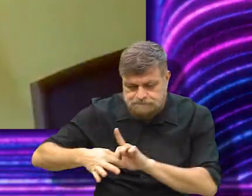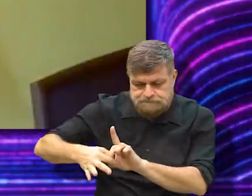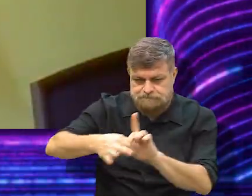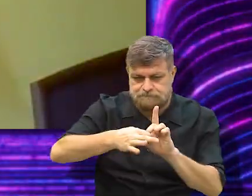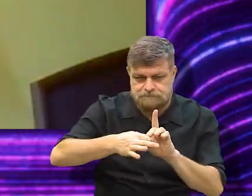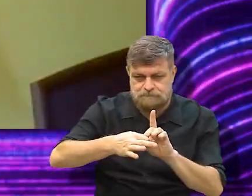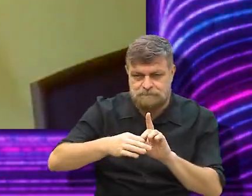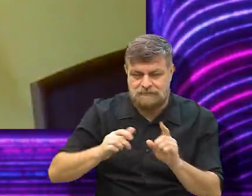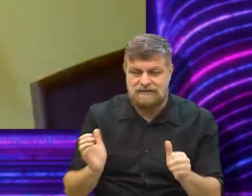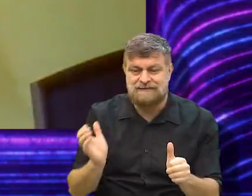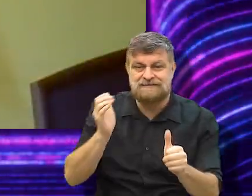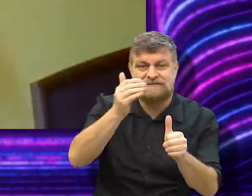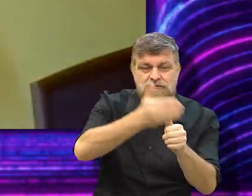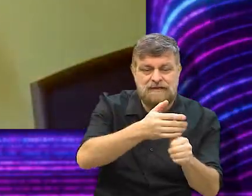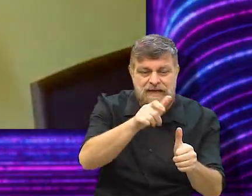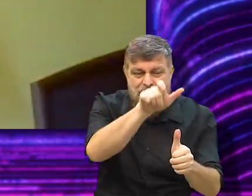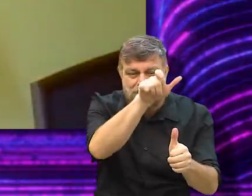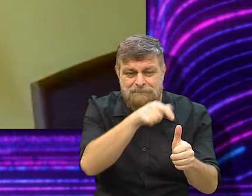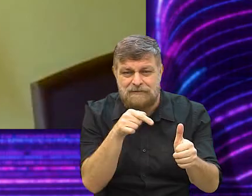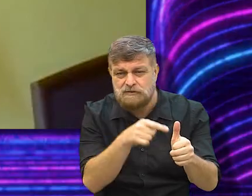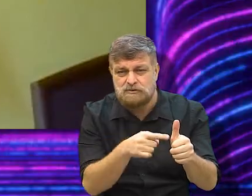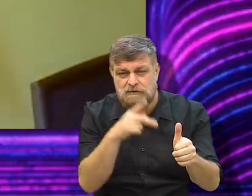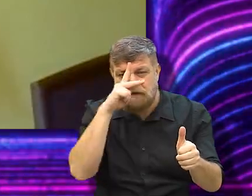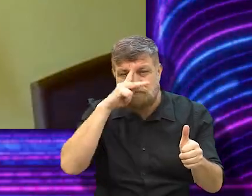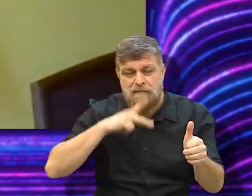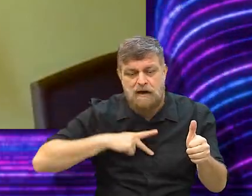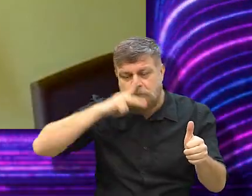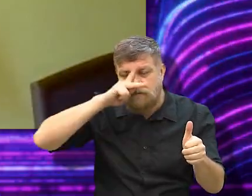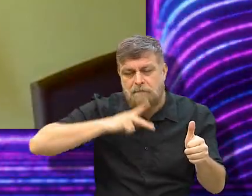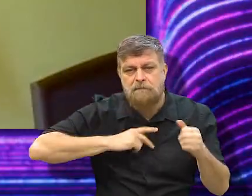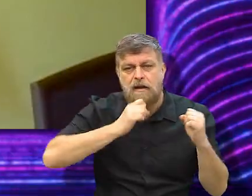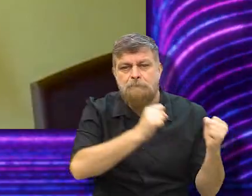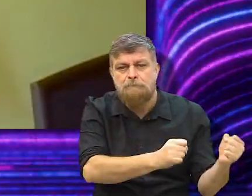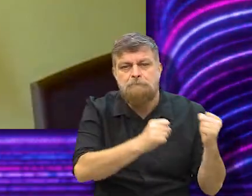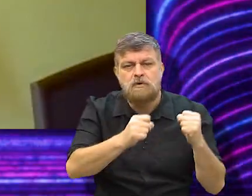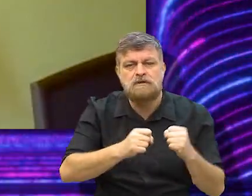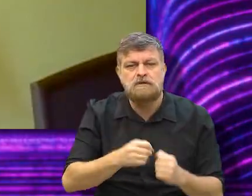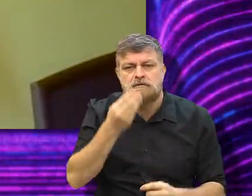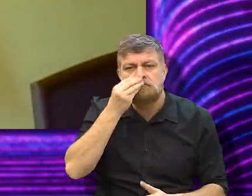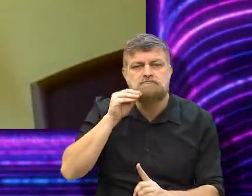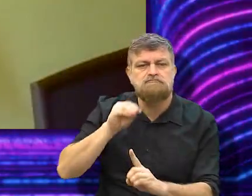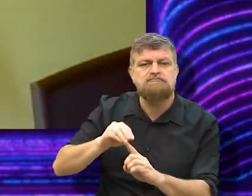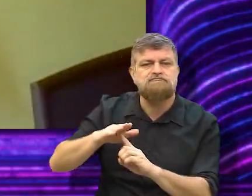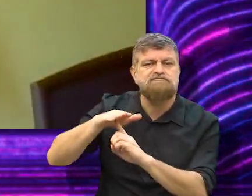com as pessoas, e assume uma outra pessoa que a única coisa que ela quer é se manter no poder,